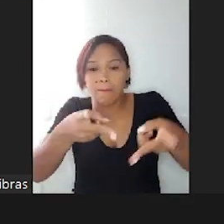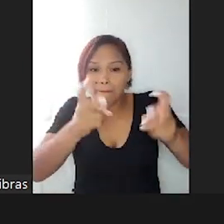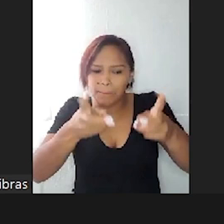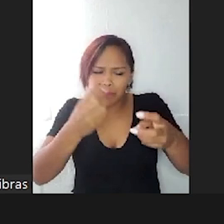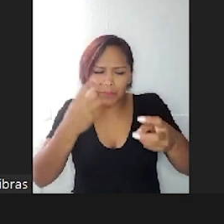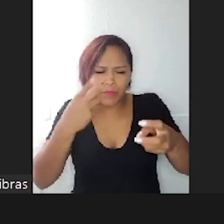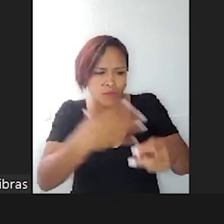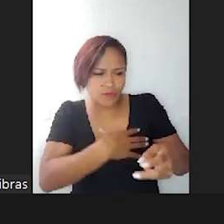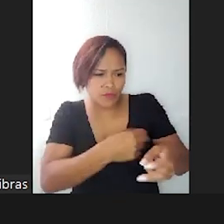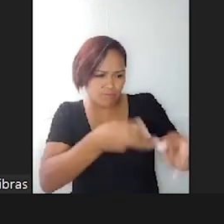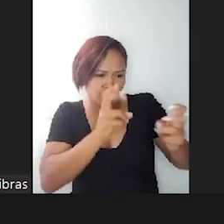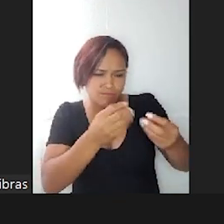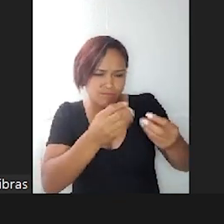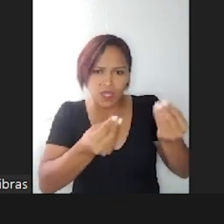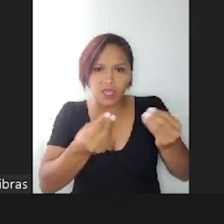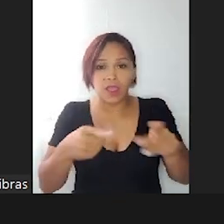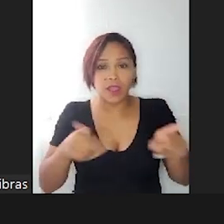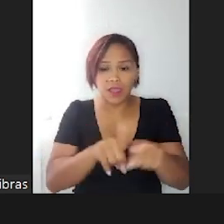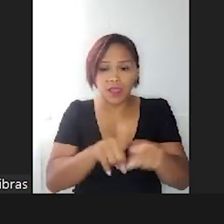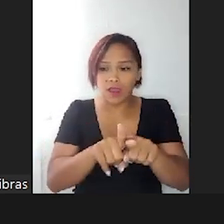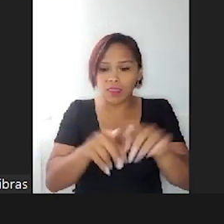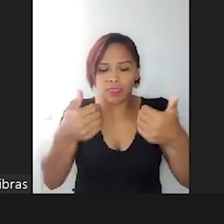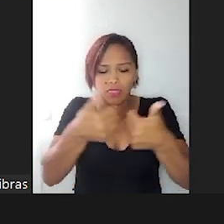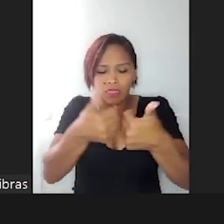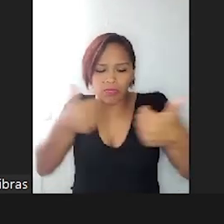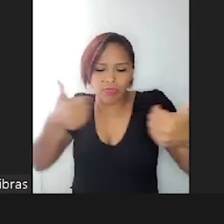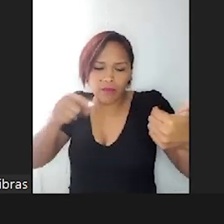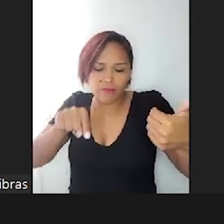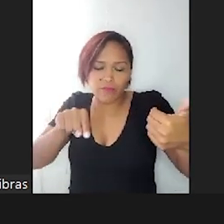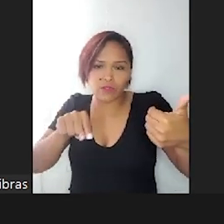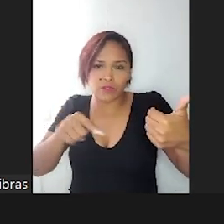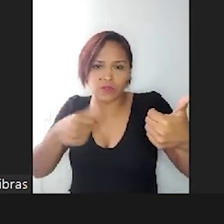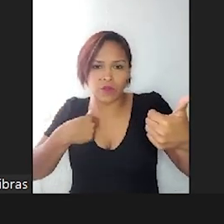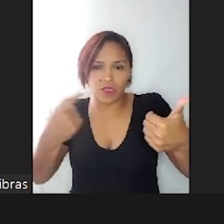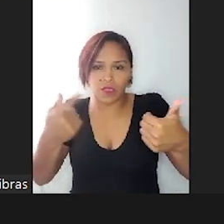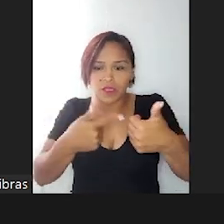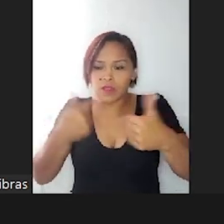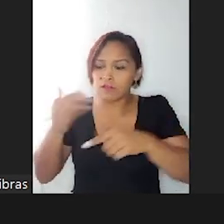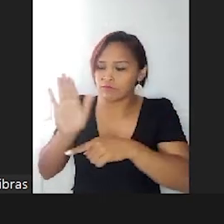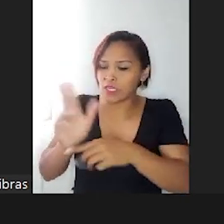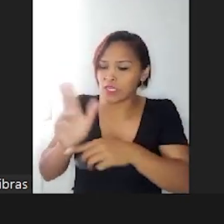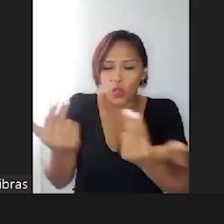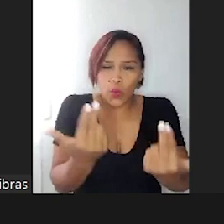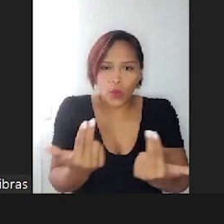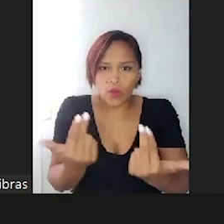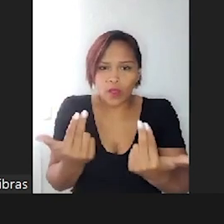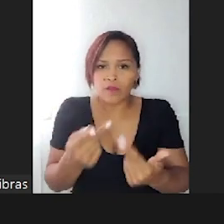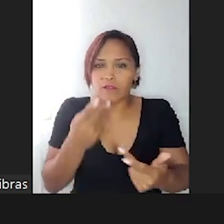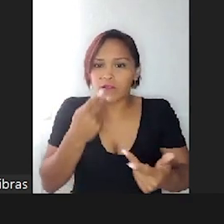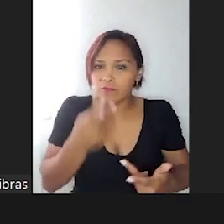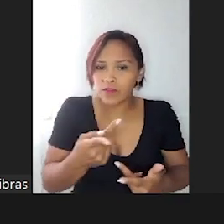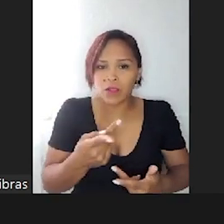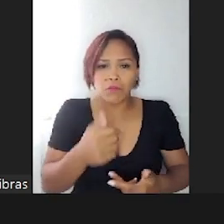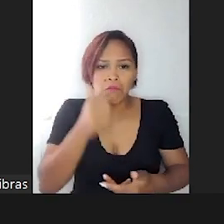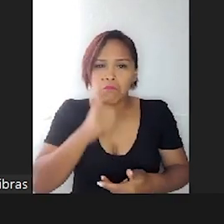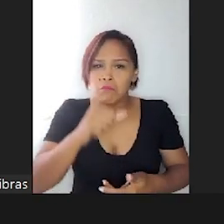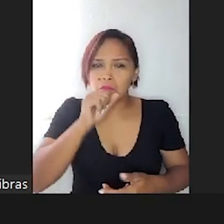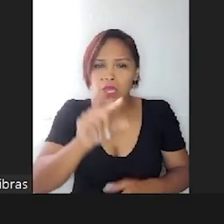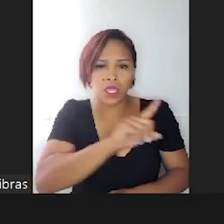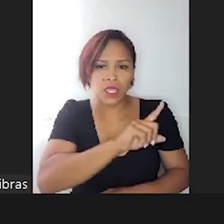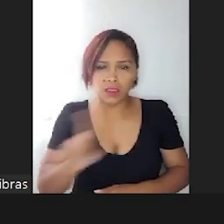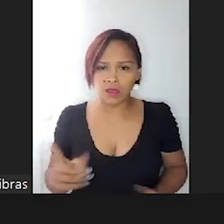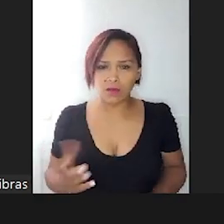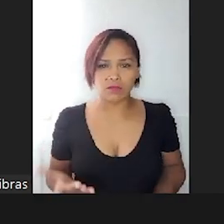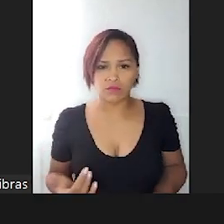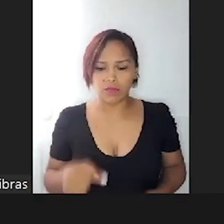ele me rejeitou, não que ele me rejeitou, ele foi colaborativo comigo e disse, não, mamãe, aqui